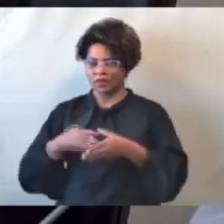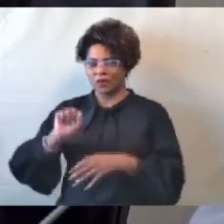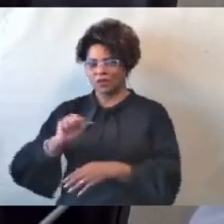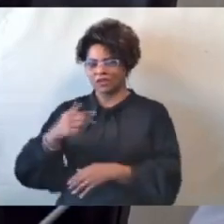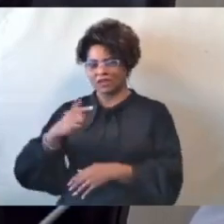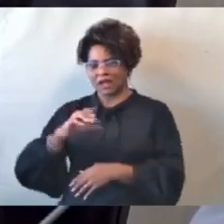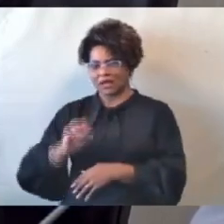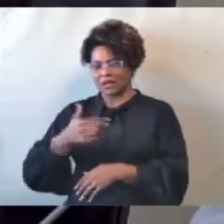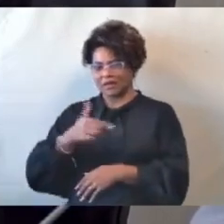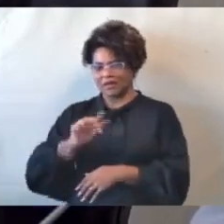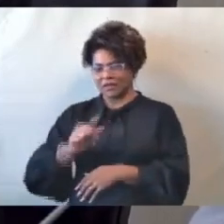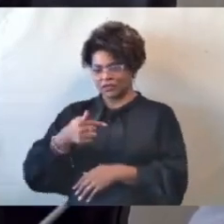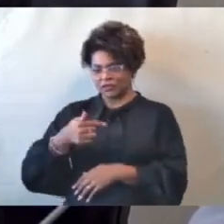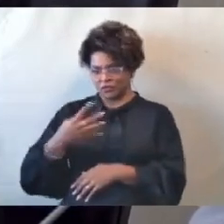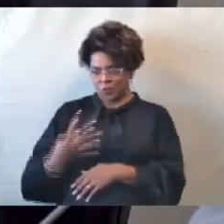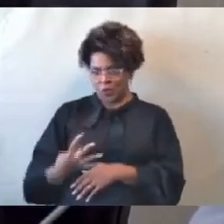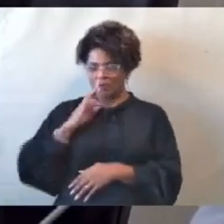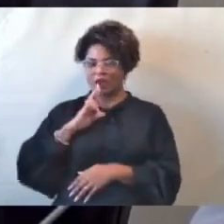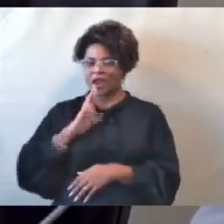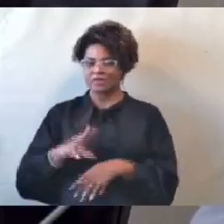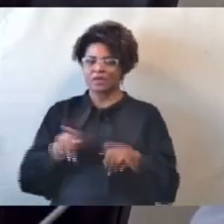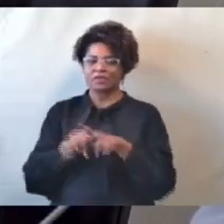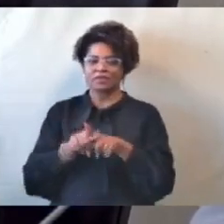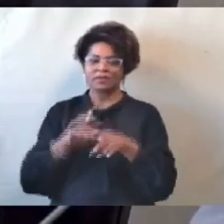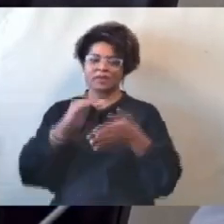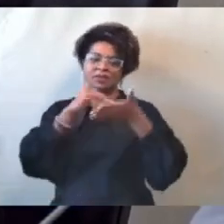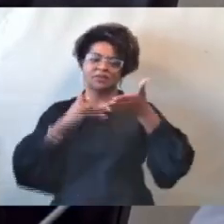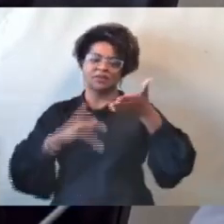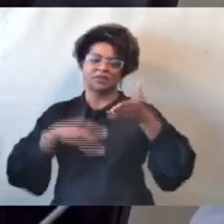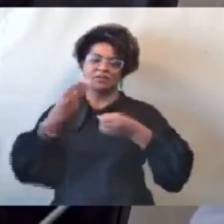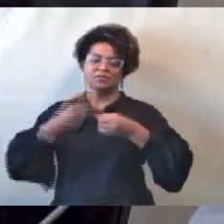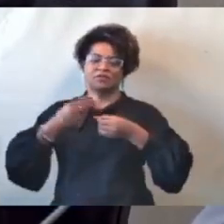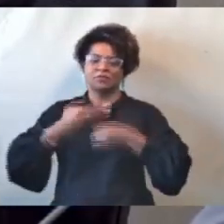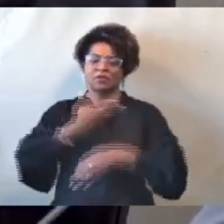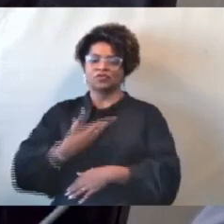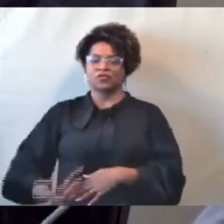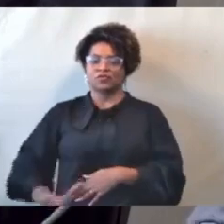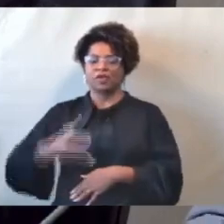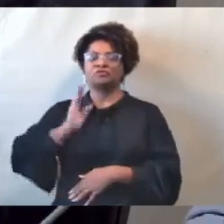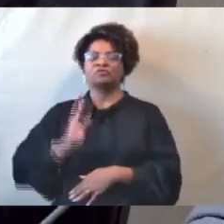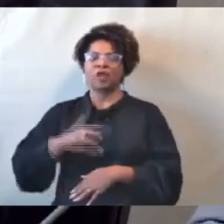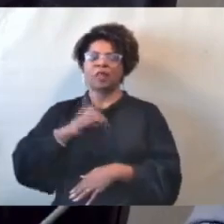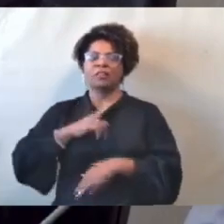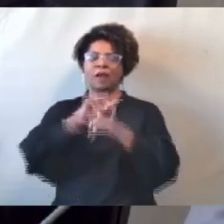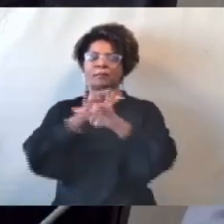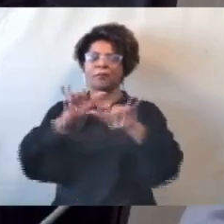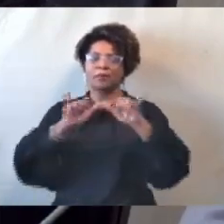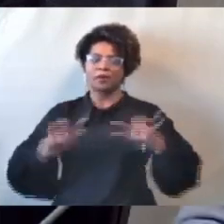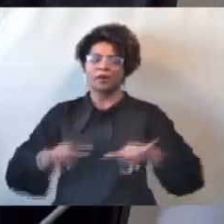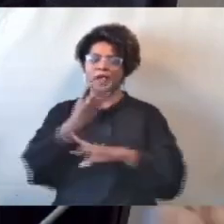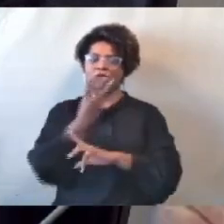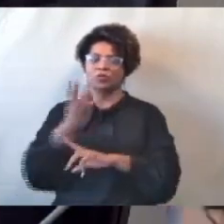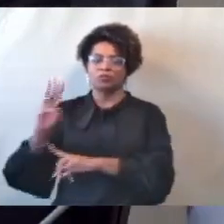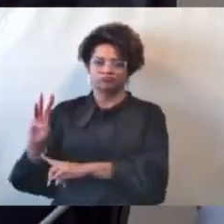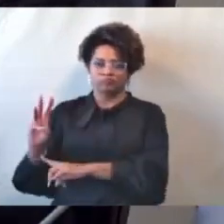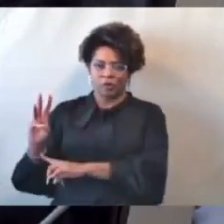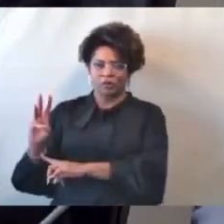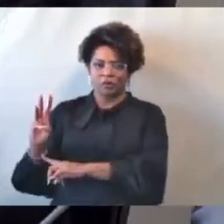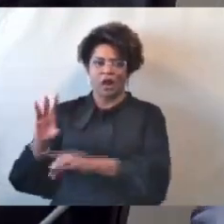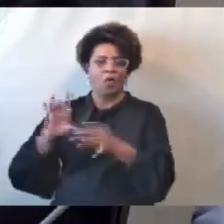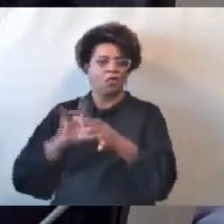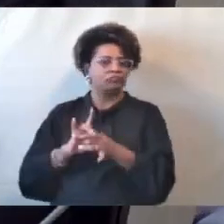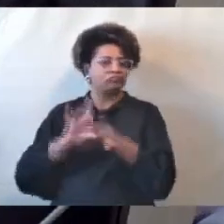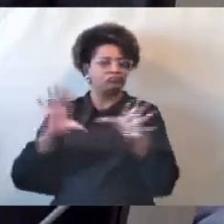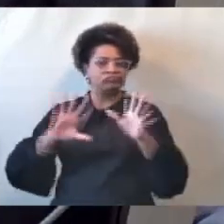resposta também da Secretaria Municipal de Governo, já se encontra publicada no portal e à disposição de todos os